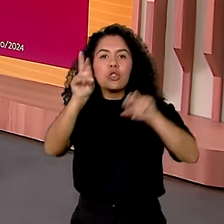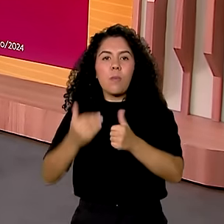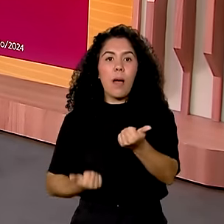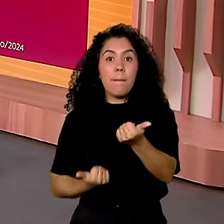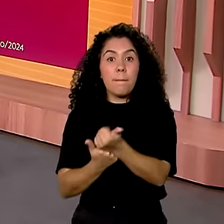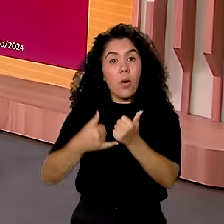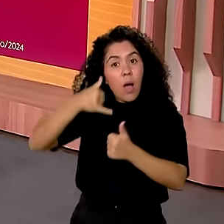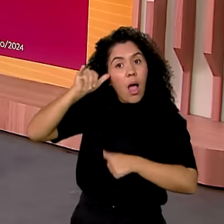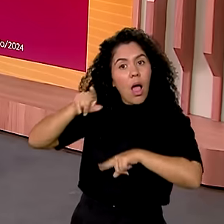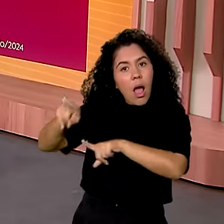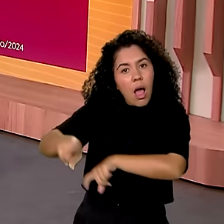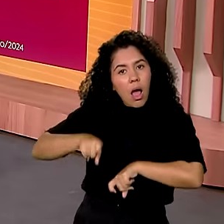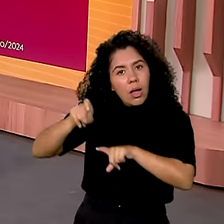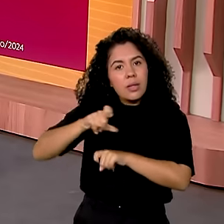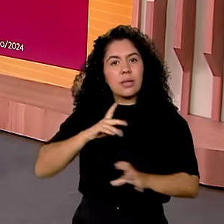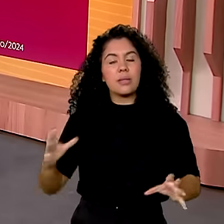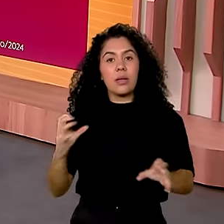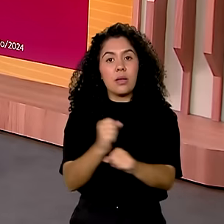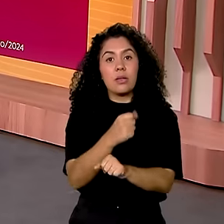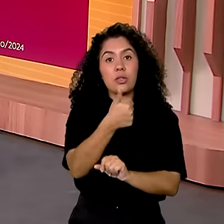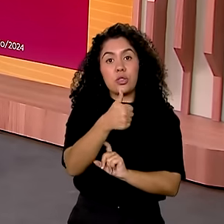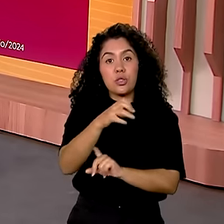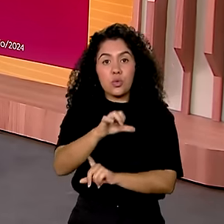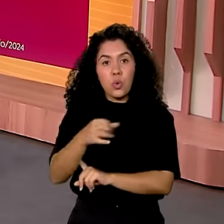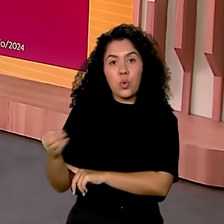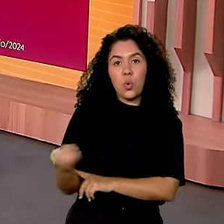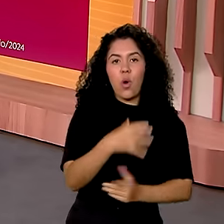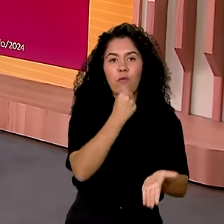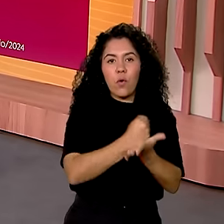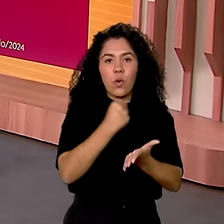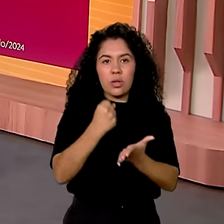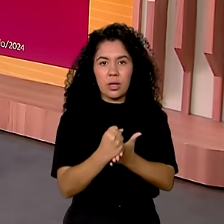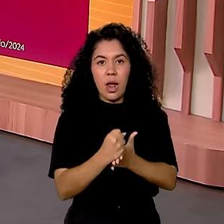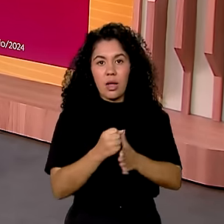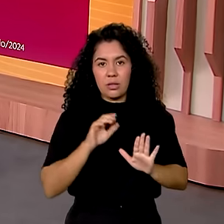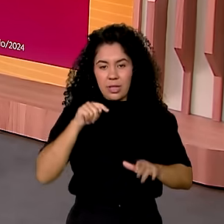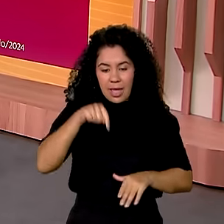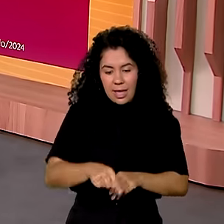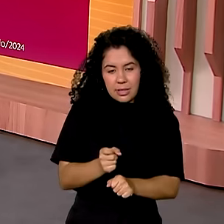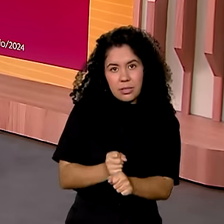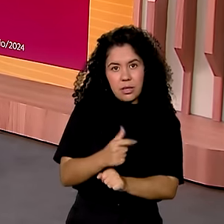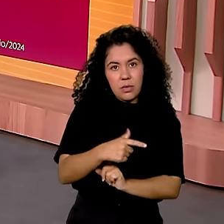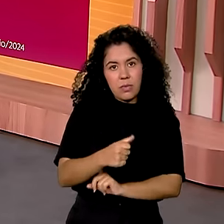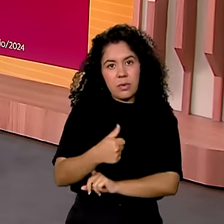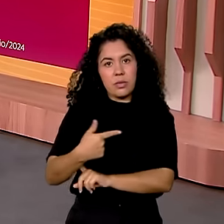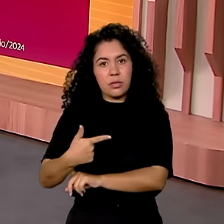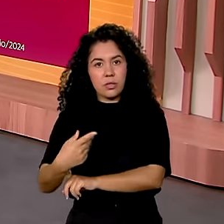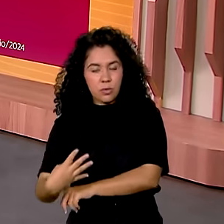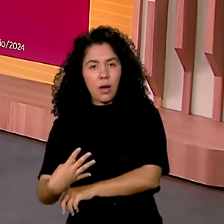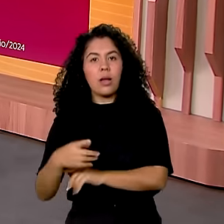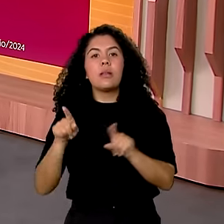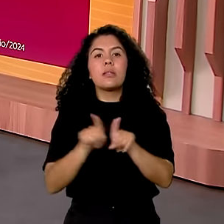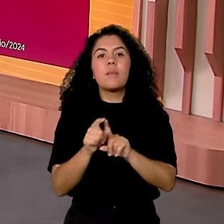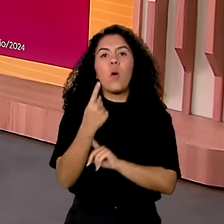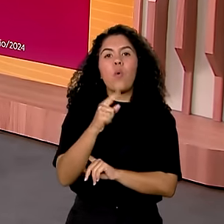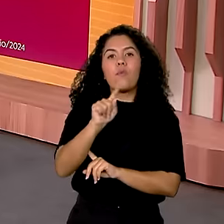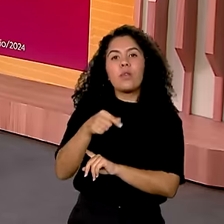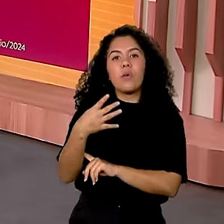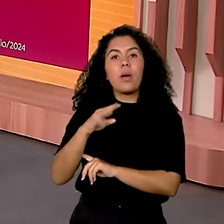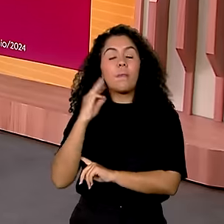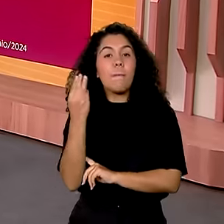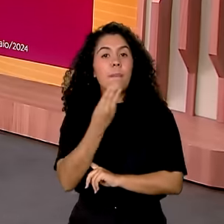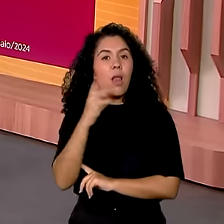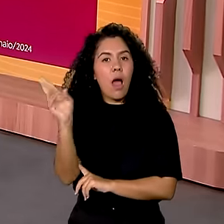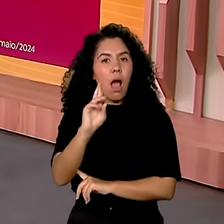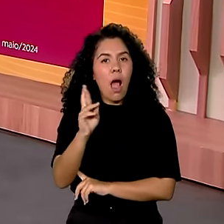familiar, a gente tem 18 novos contratos em 2024 e 1,4 milhão de